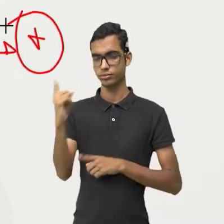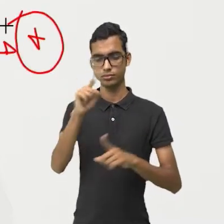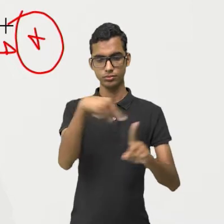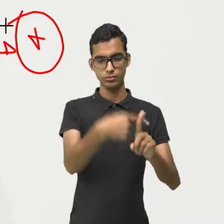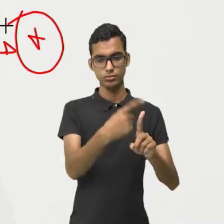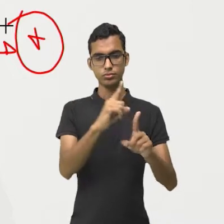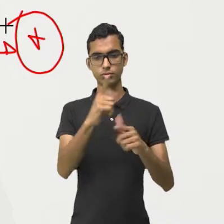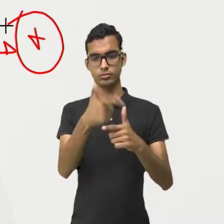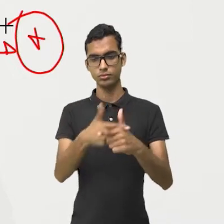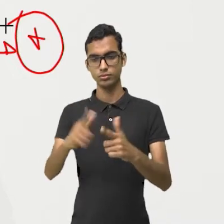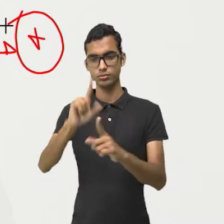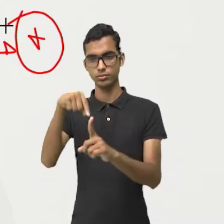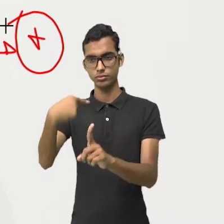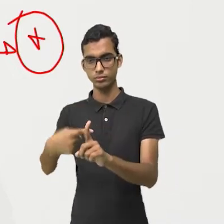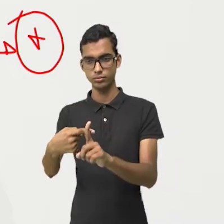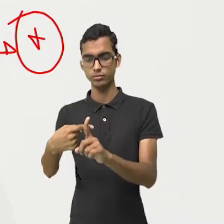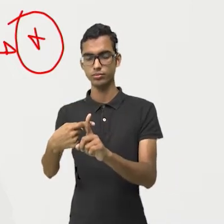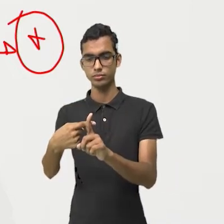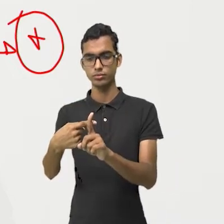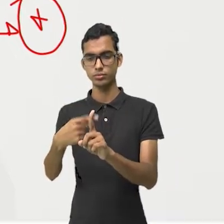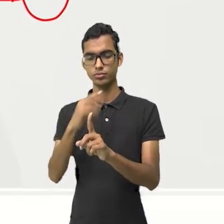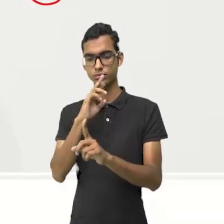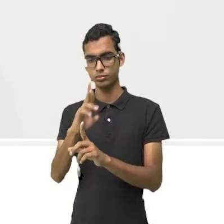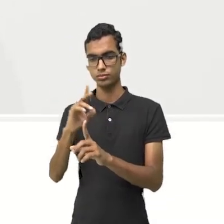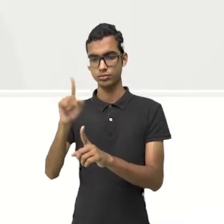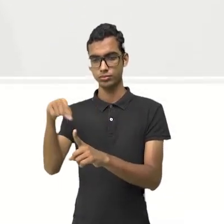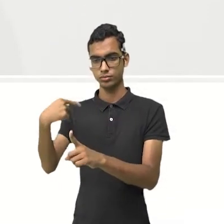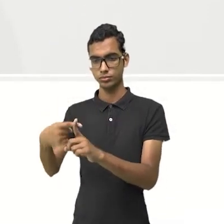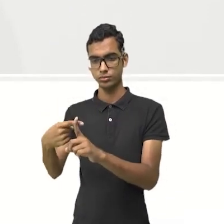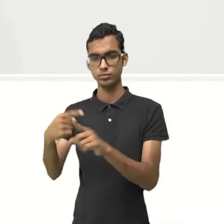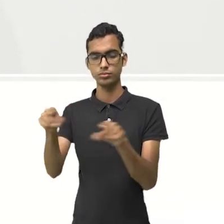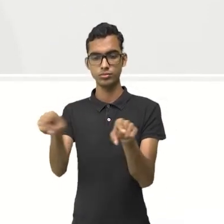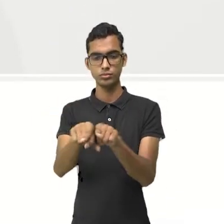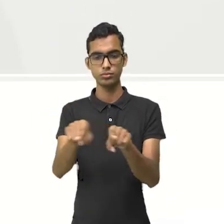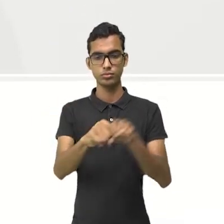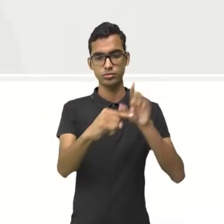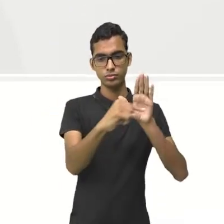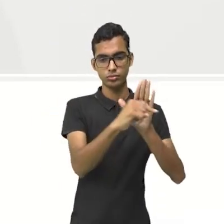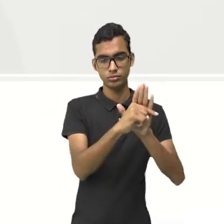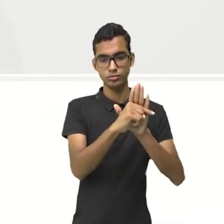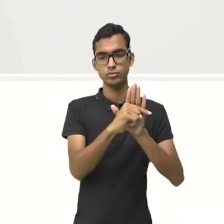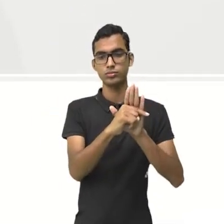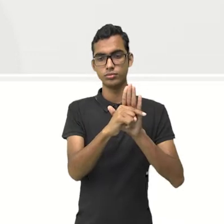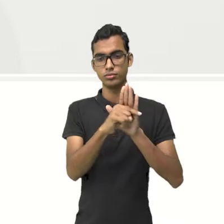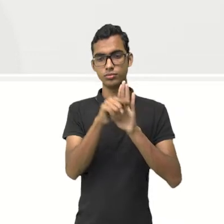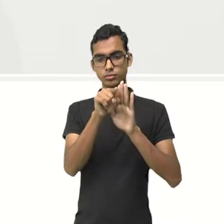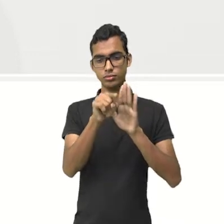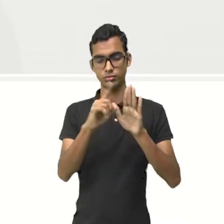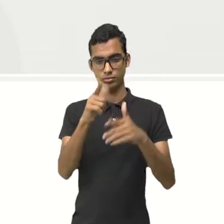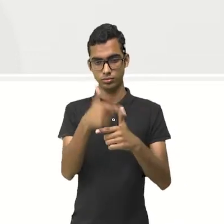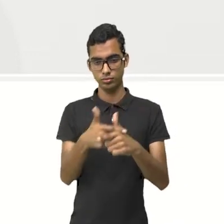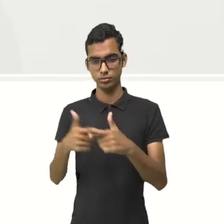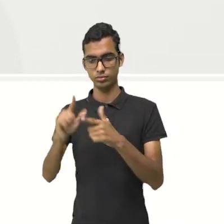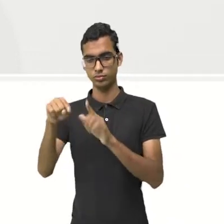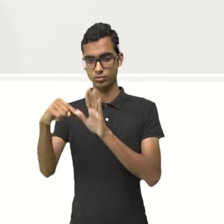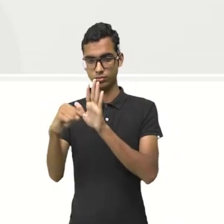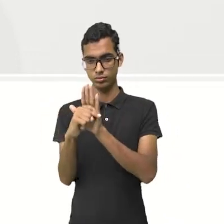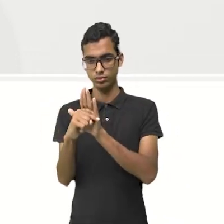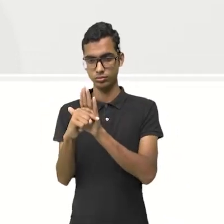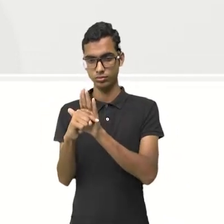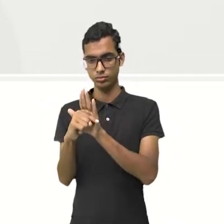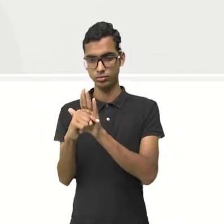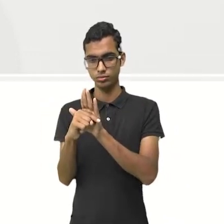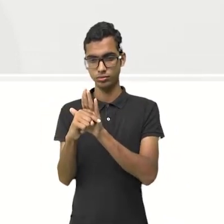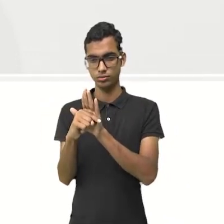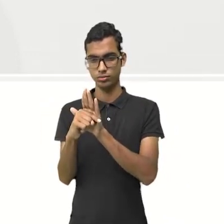E divisão de sinais diferente, certo? Olha aqui.